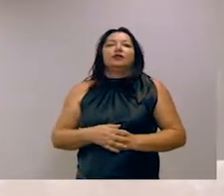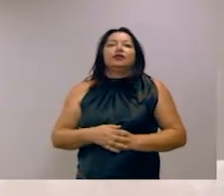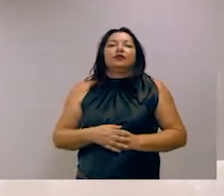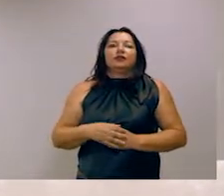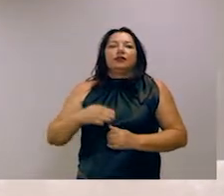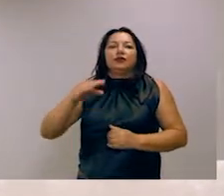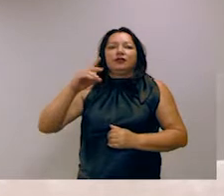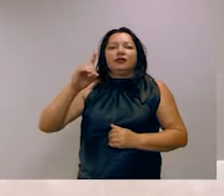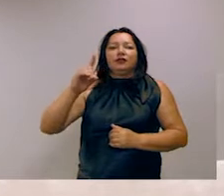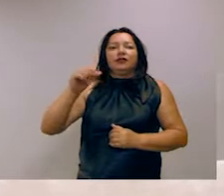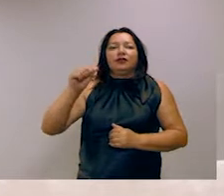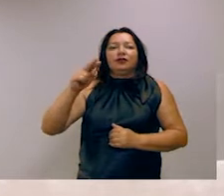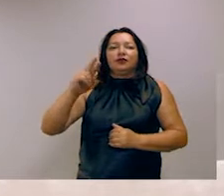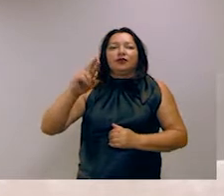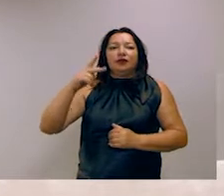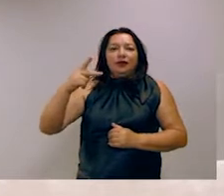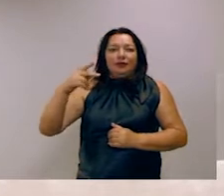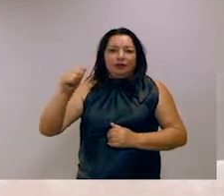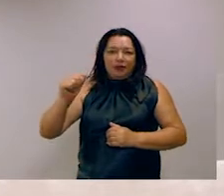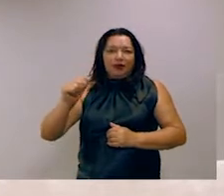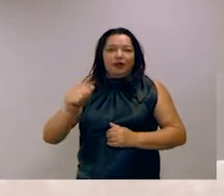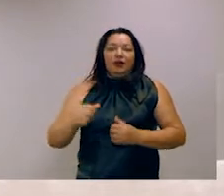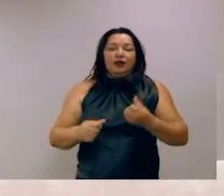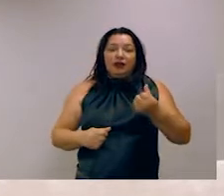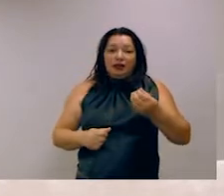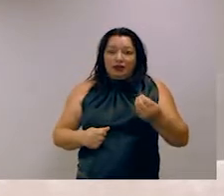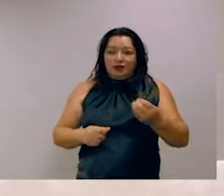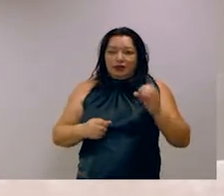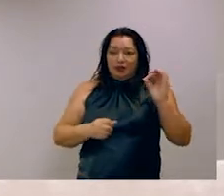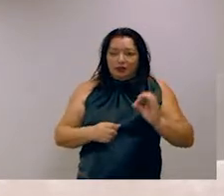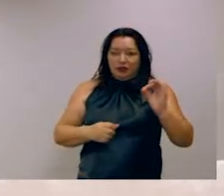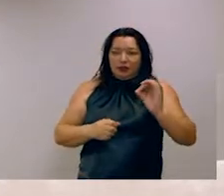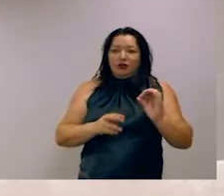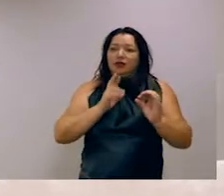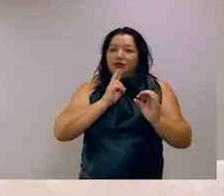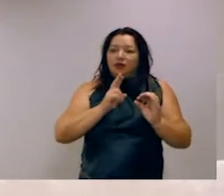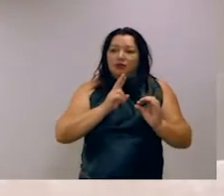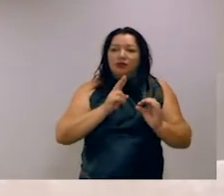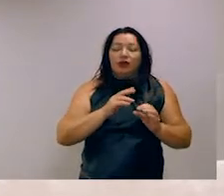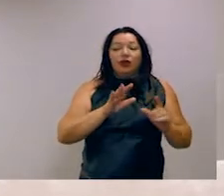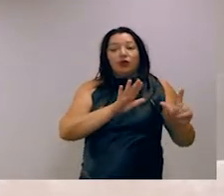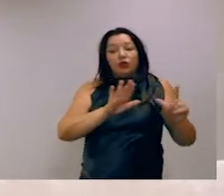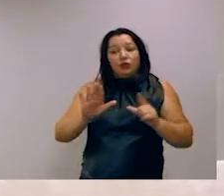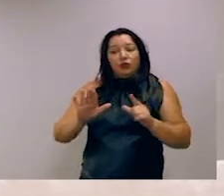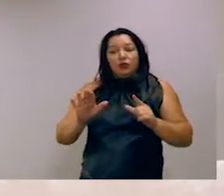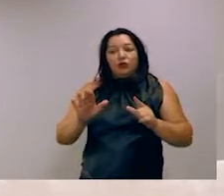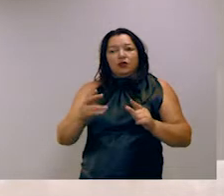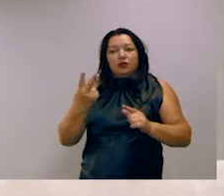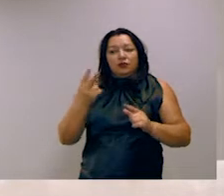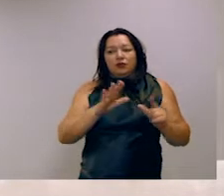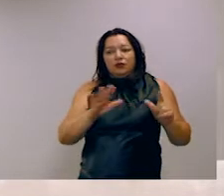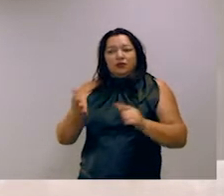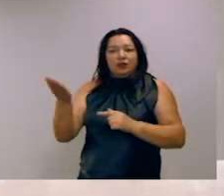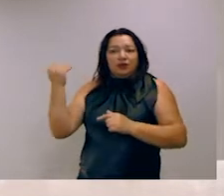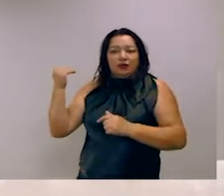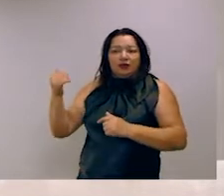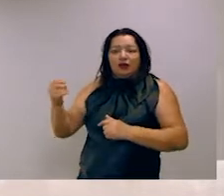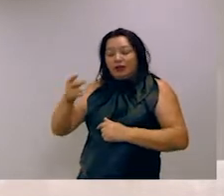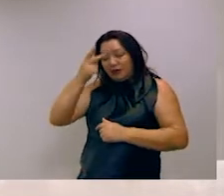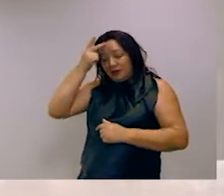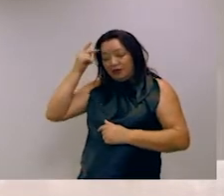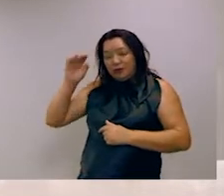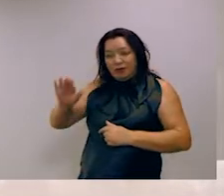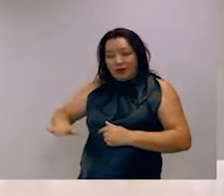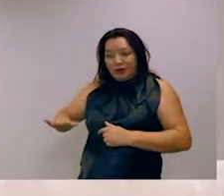como 60% de acerto. Agora, em 2019, nesse resultado de duas semanas atrás, para a prova para crianças de 13 anos era